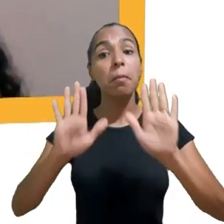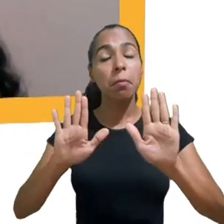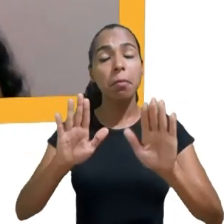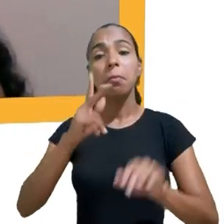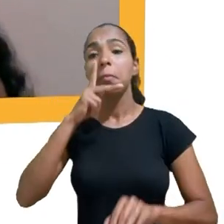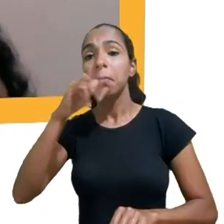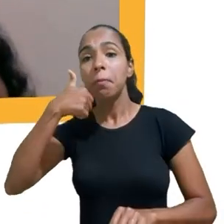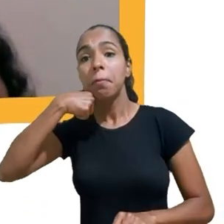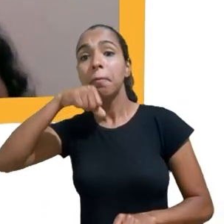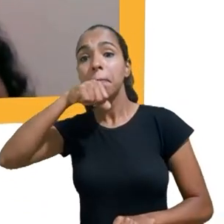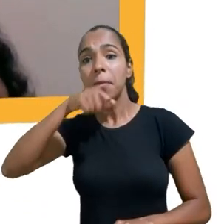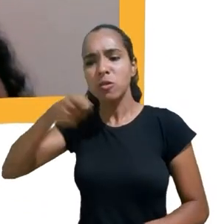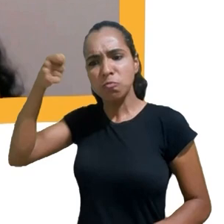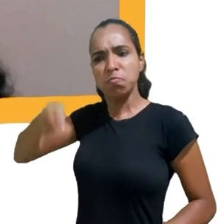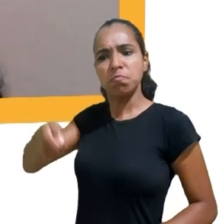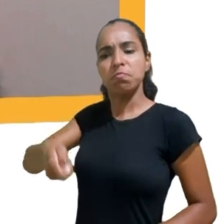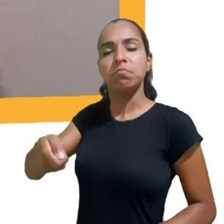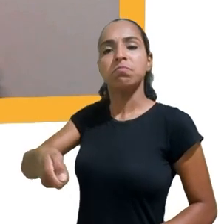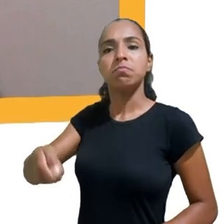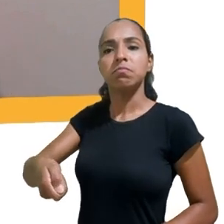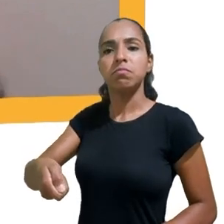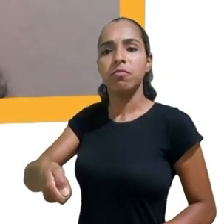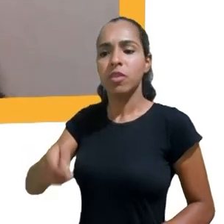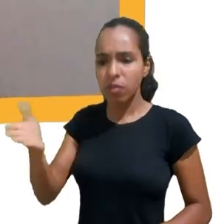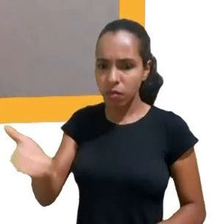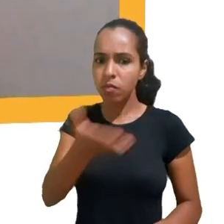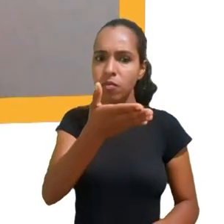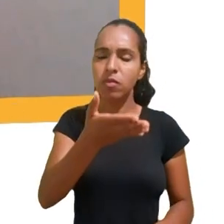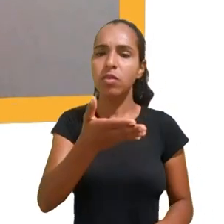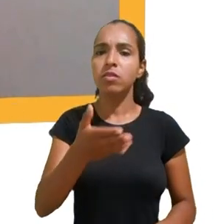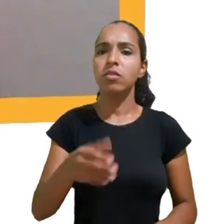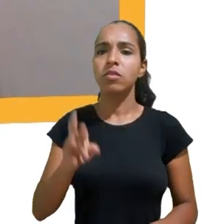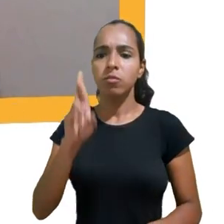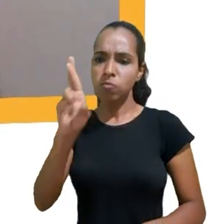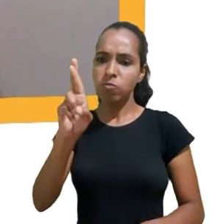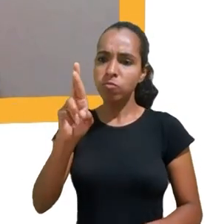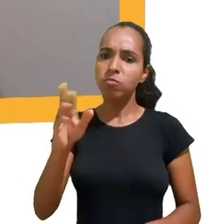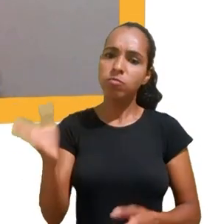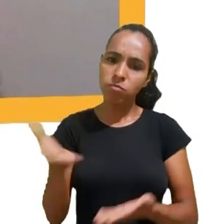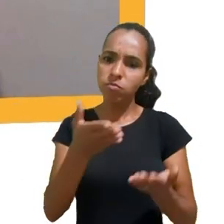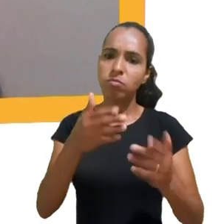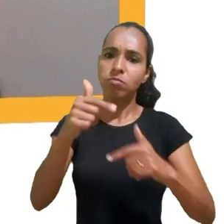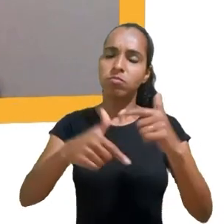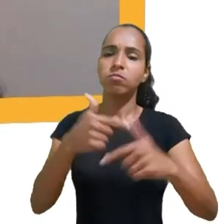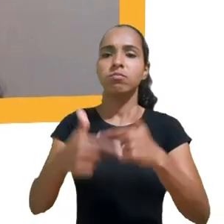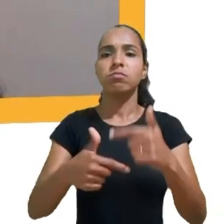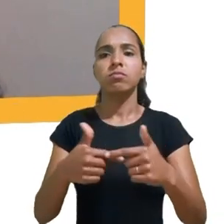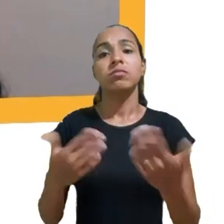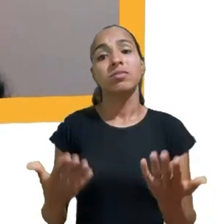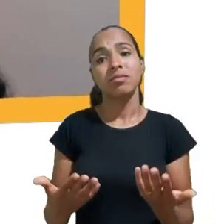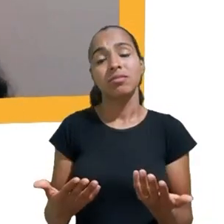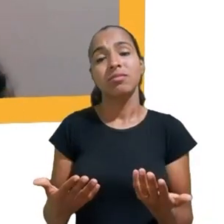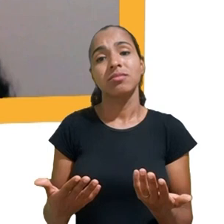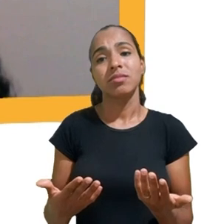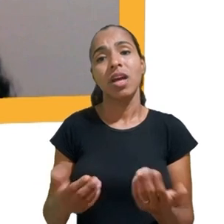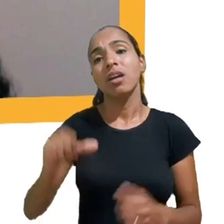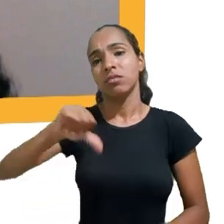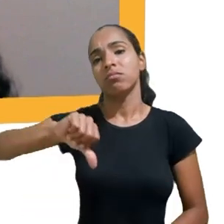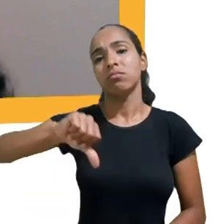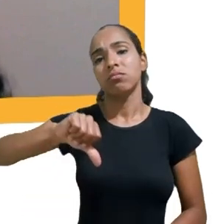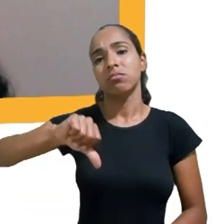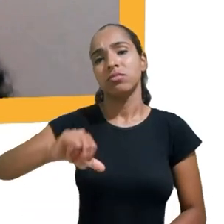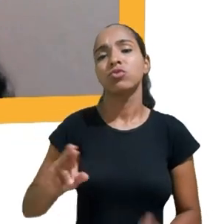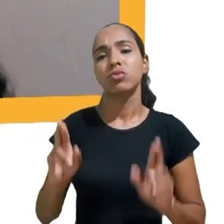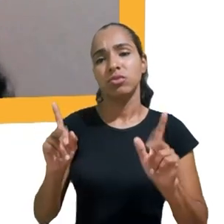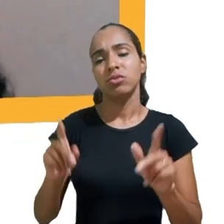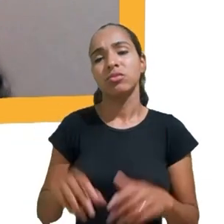a ter essa responsabilidade, a fazer esse trabalho, já acaba sendo uma coisa negativa. E as crianças que veem